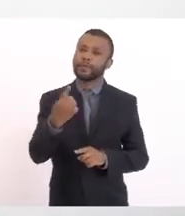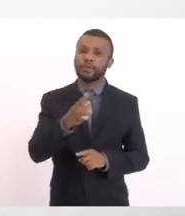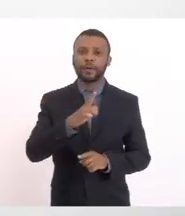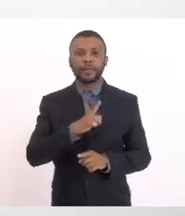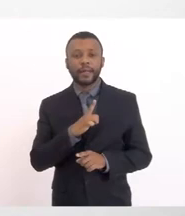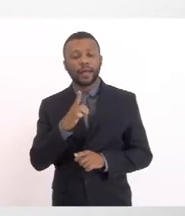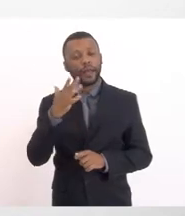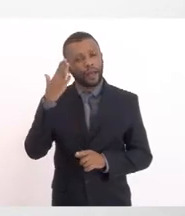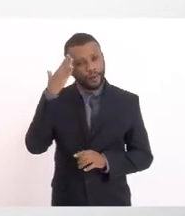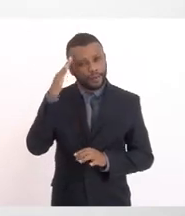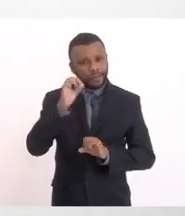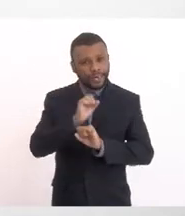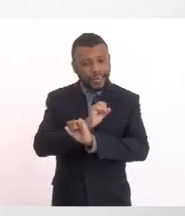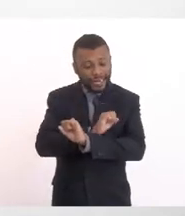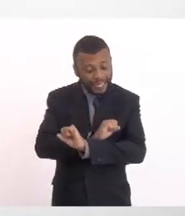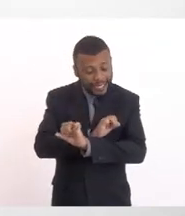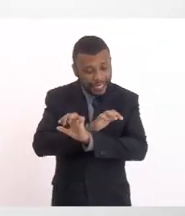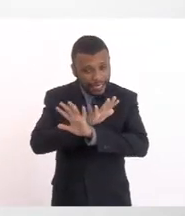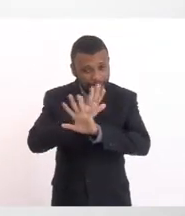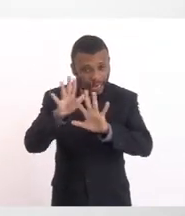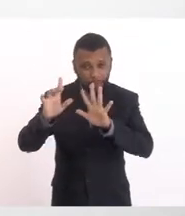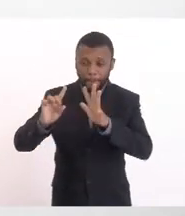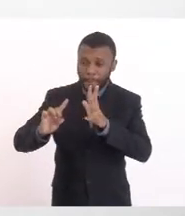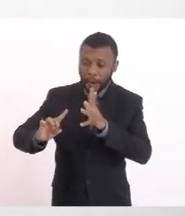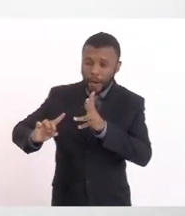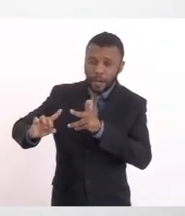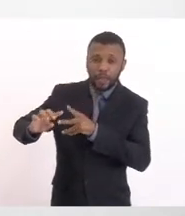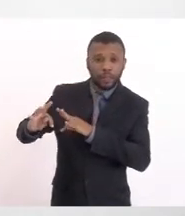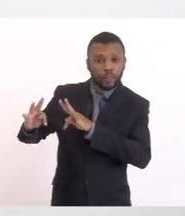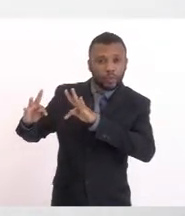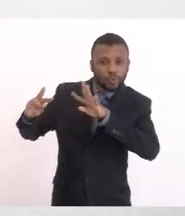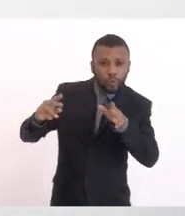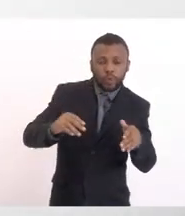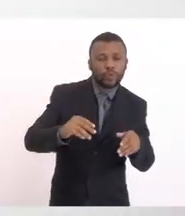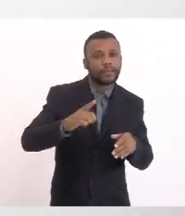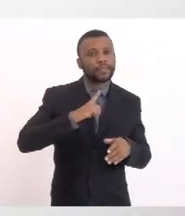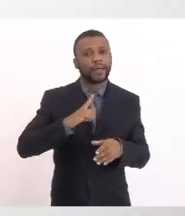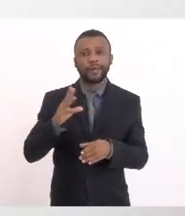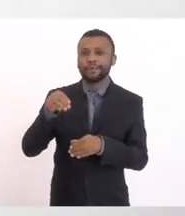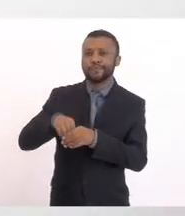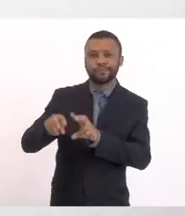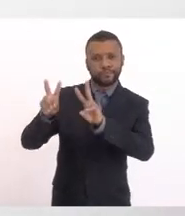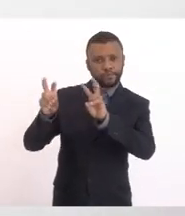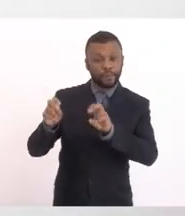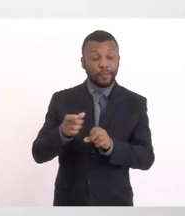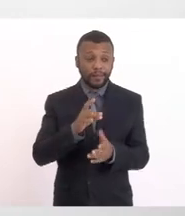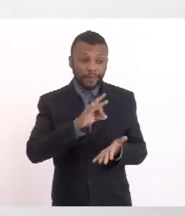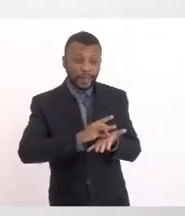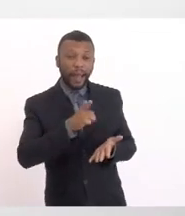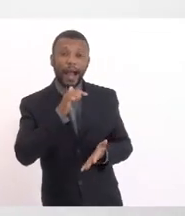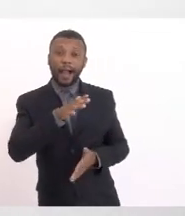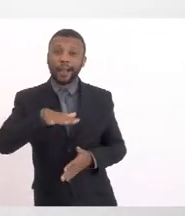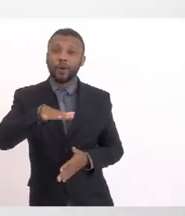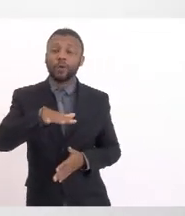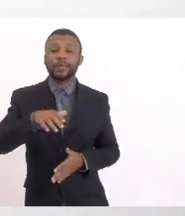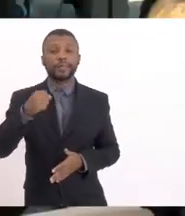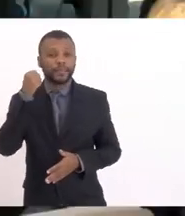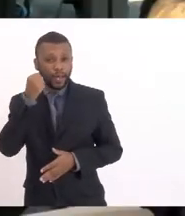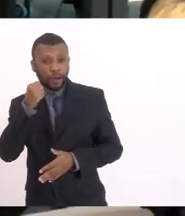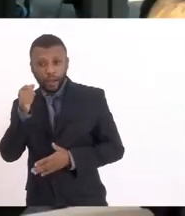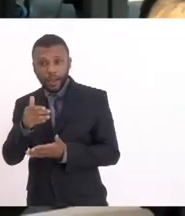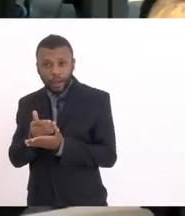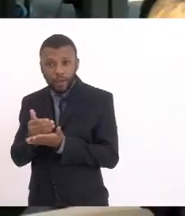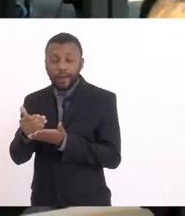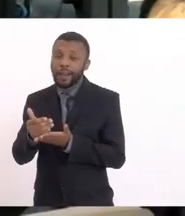Sobre a mente Tudo que envolve Essa questão Na verdade A lagoa de Sacoarema Ela não Ela não Ela